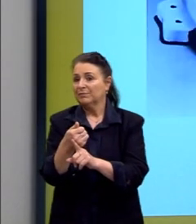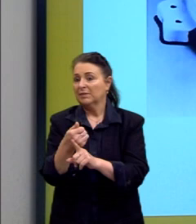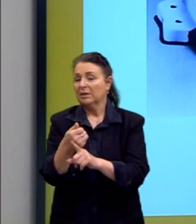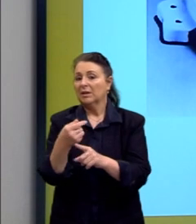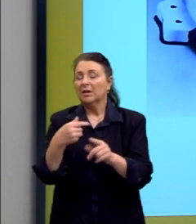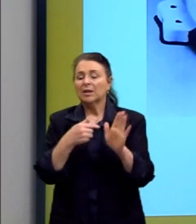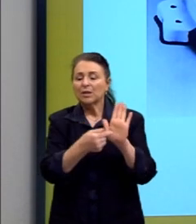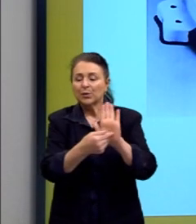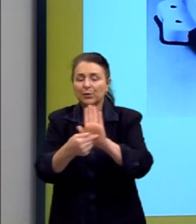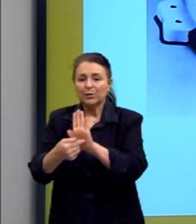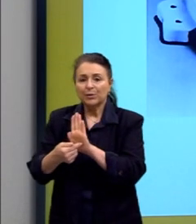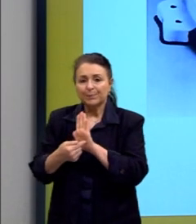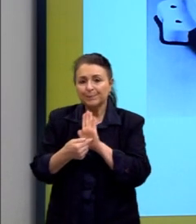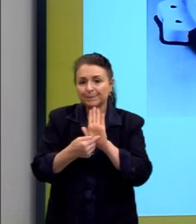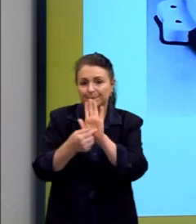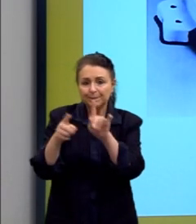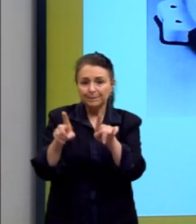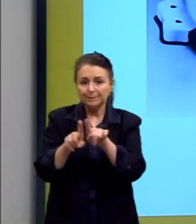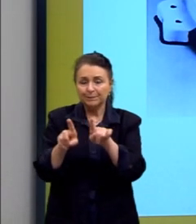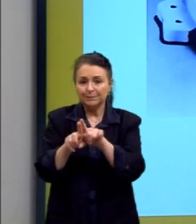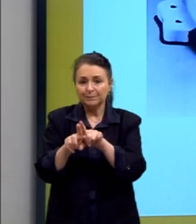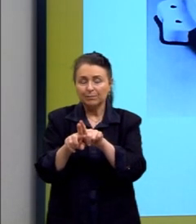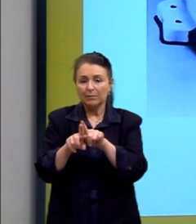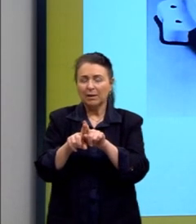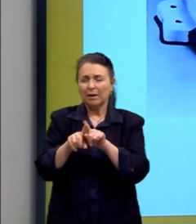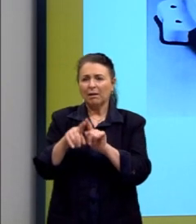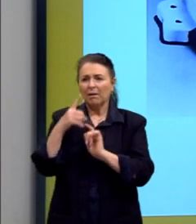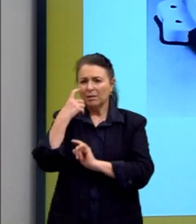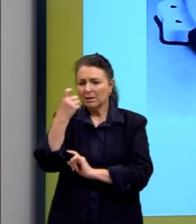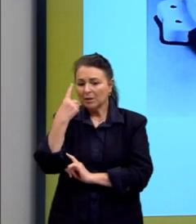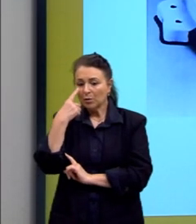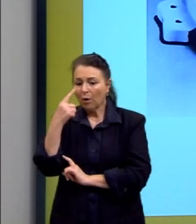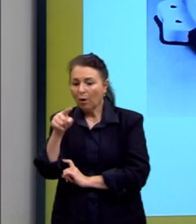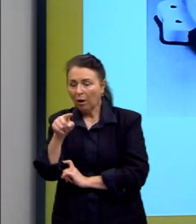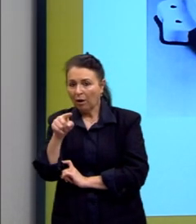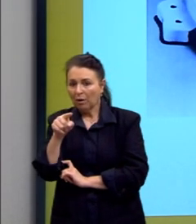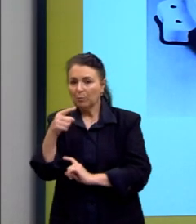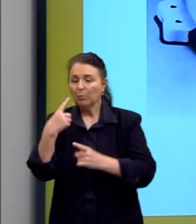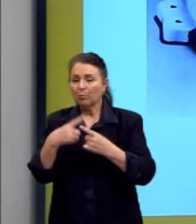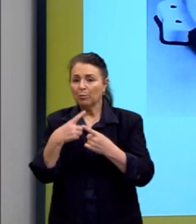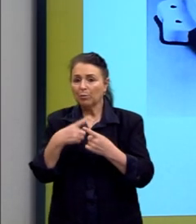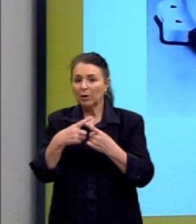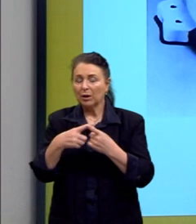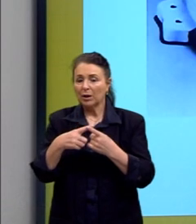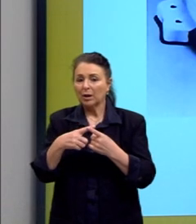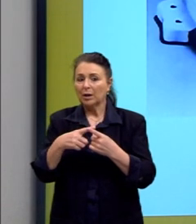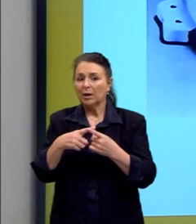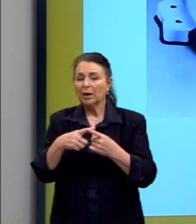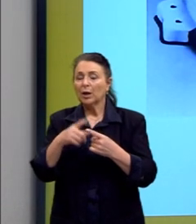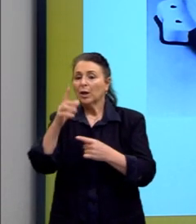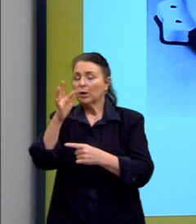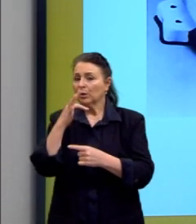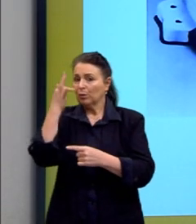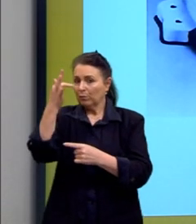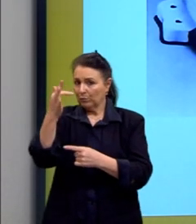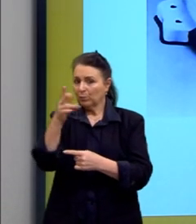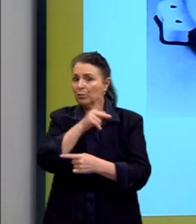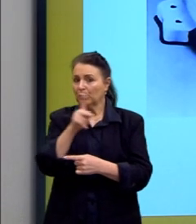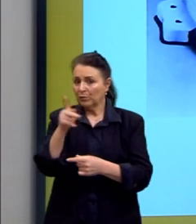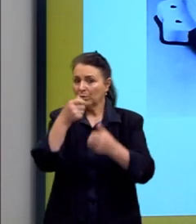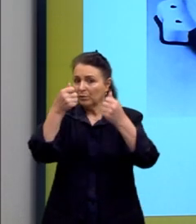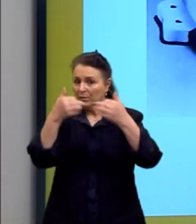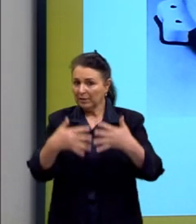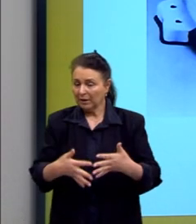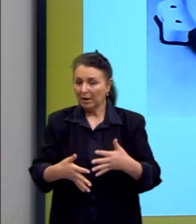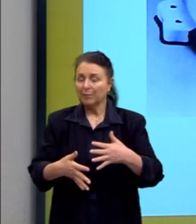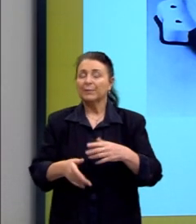retrata... Interessante olhar para isso daqui, porque nós vamos falar futuramente da arte contemporânea.